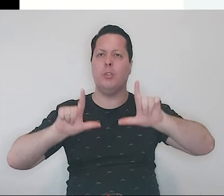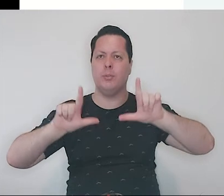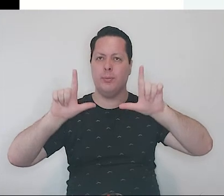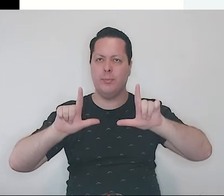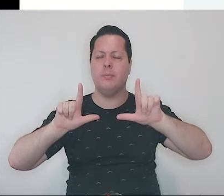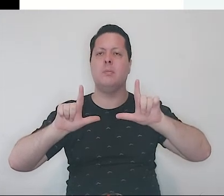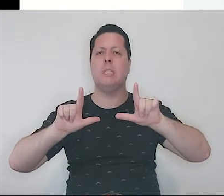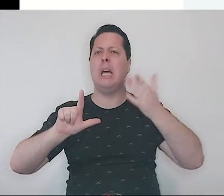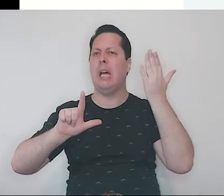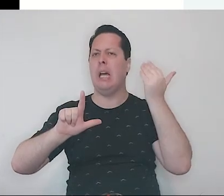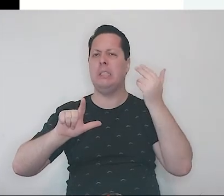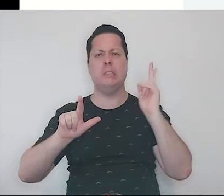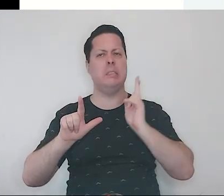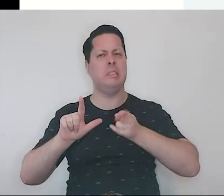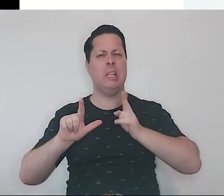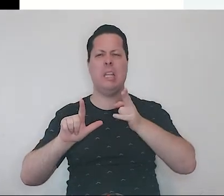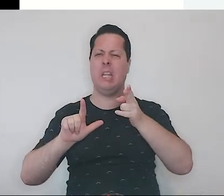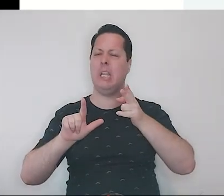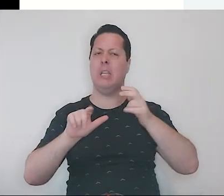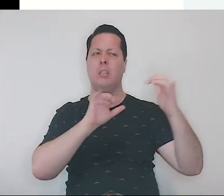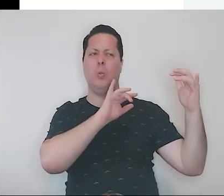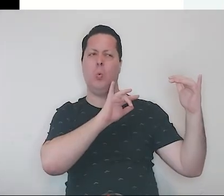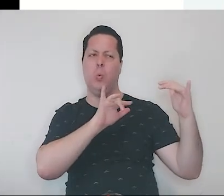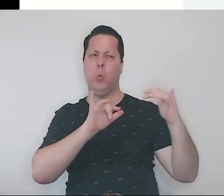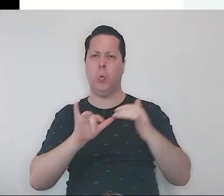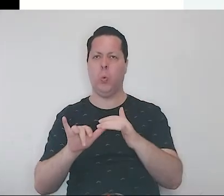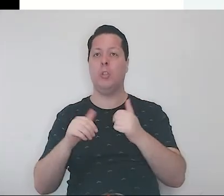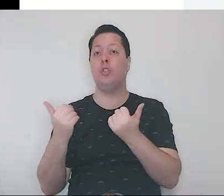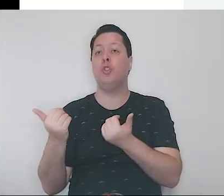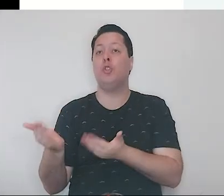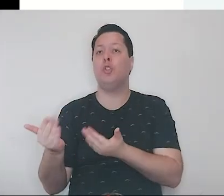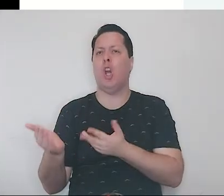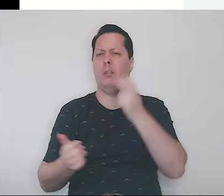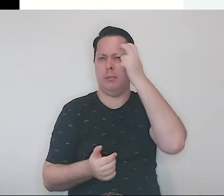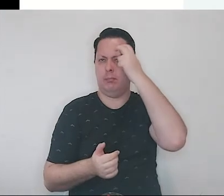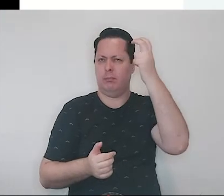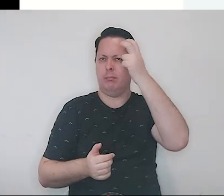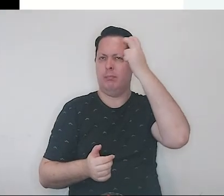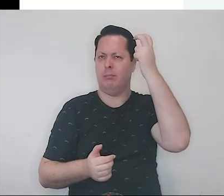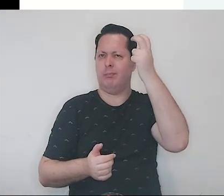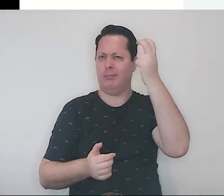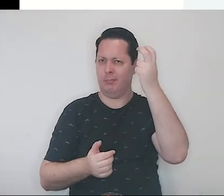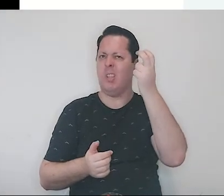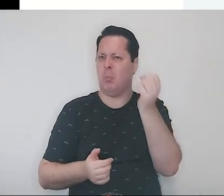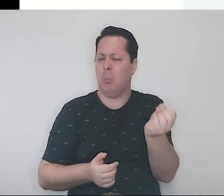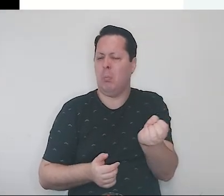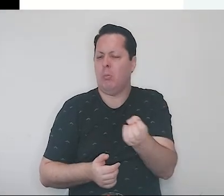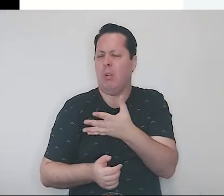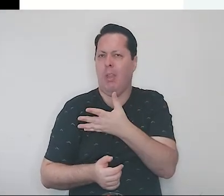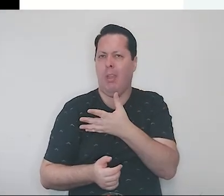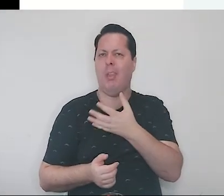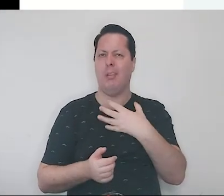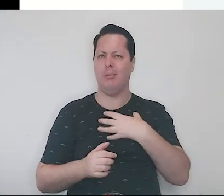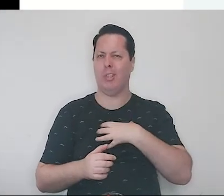era muito frequentada pelos jovens intelectuais da época. Ele era moderno, muito